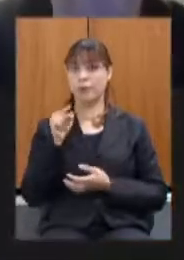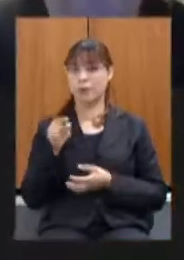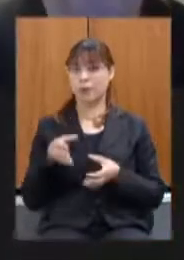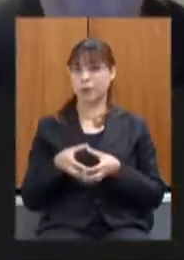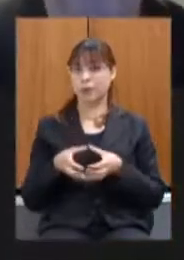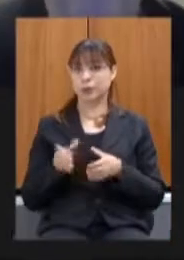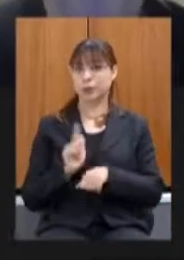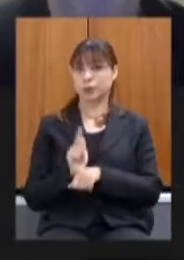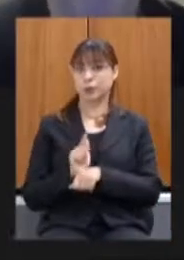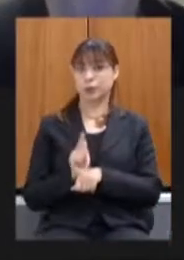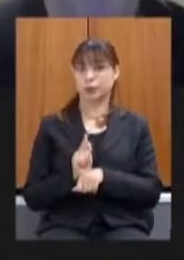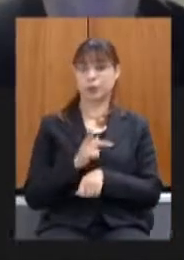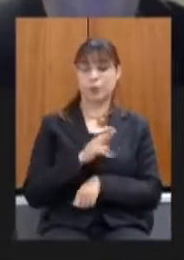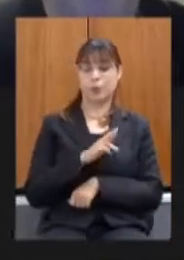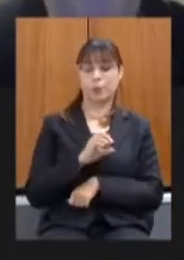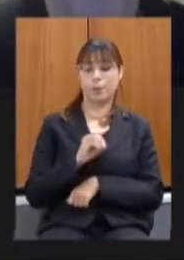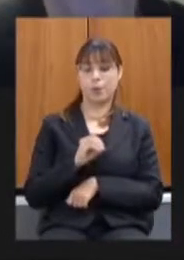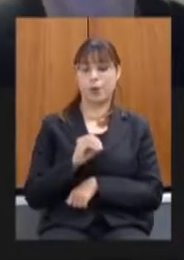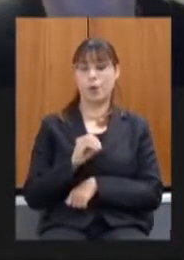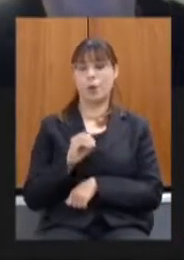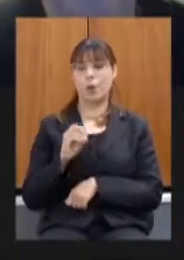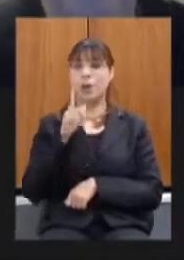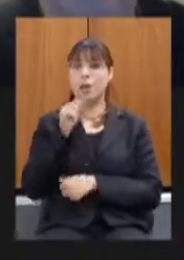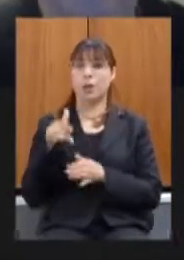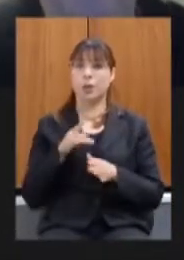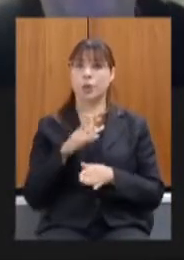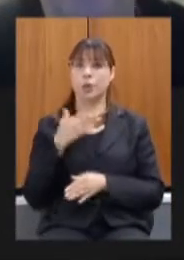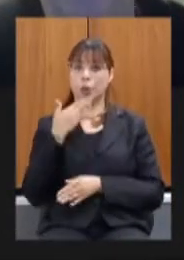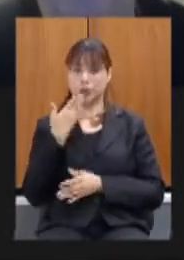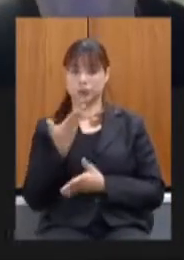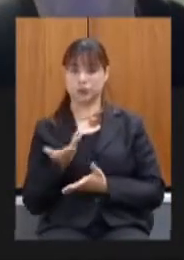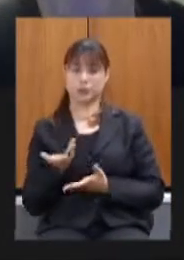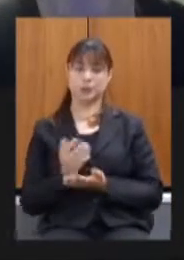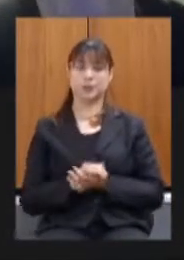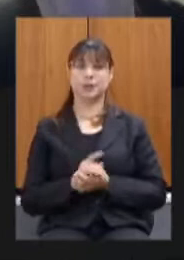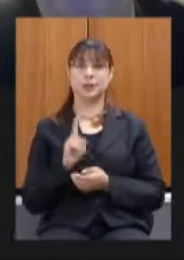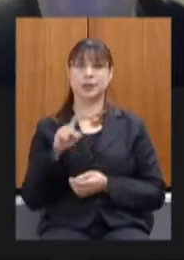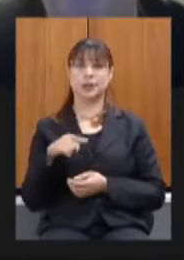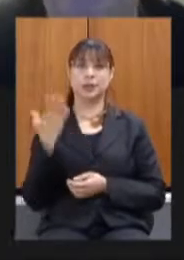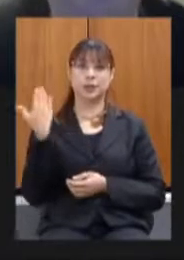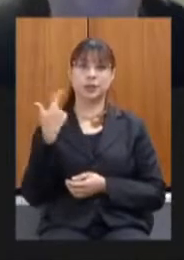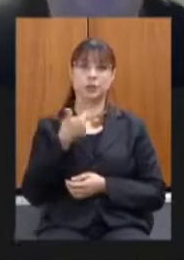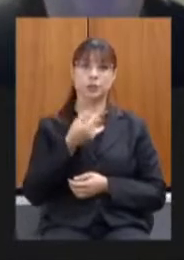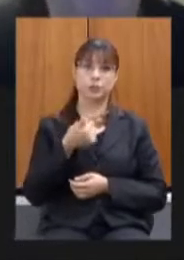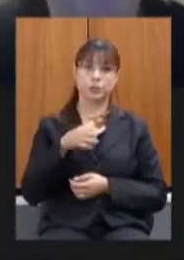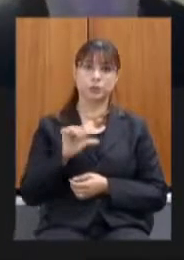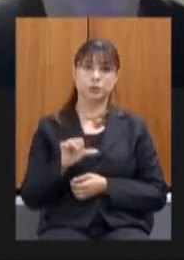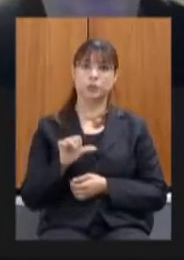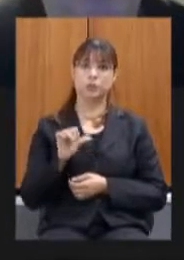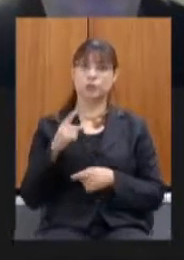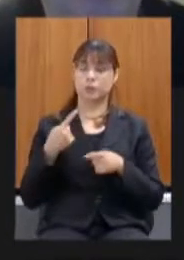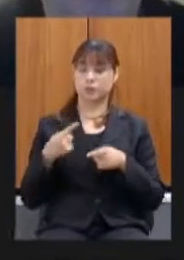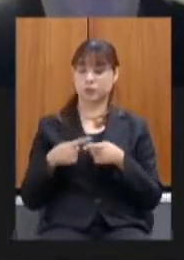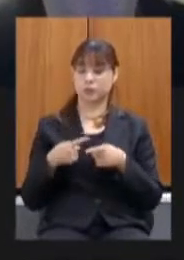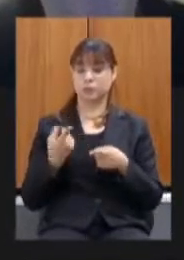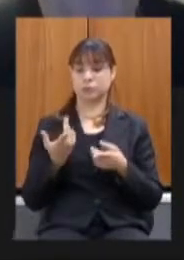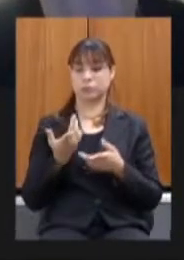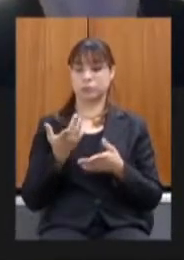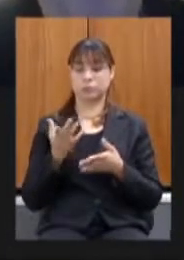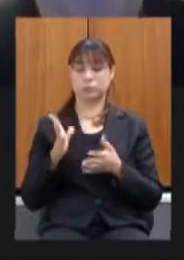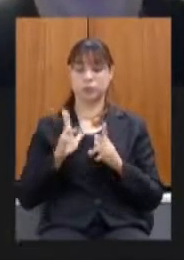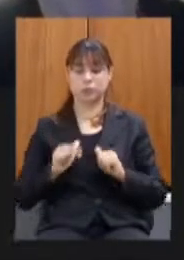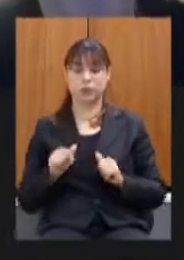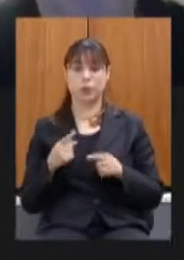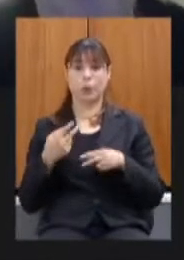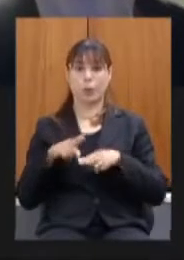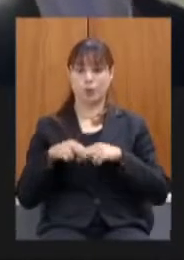gestor pró Rio Doce que em julho de 2019 diante da baixa efetividade das ações de reparação em relação a rompimento